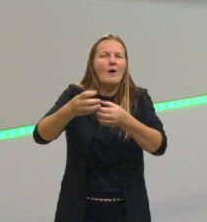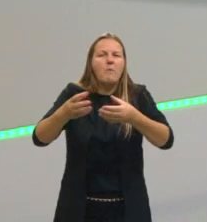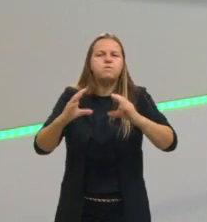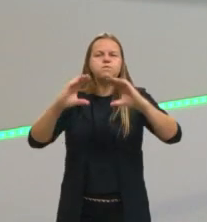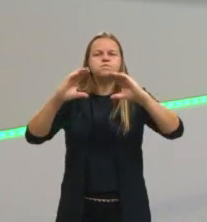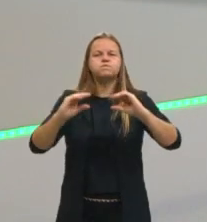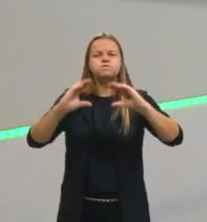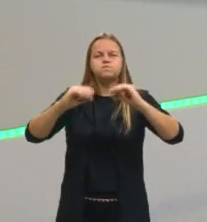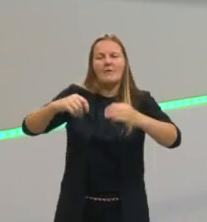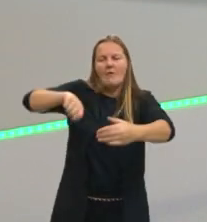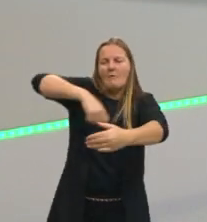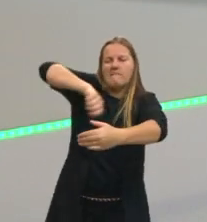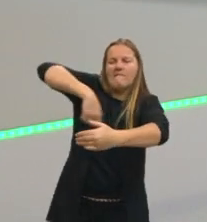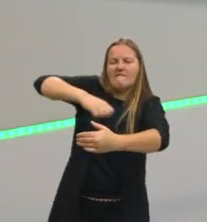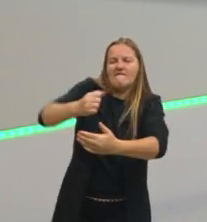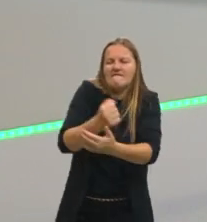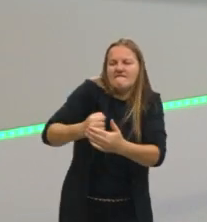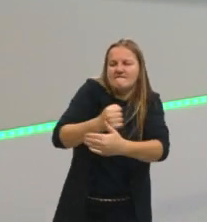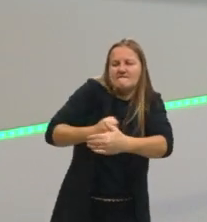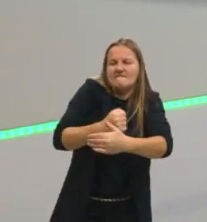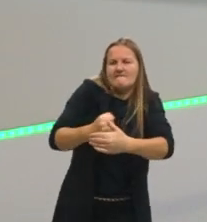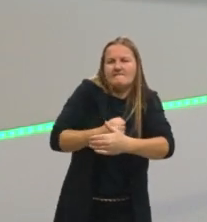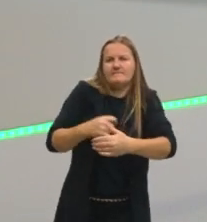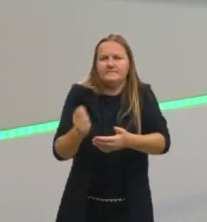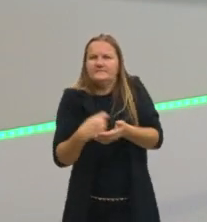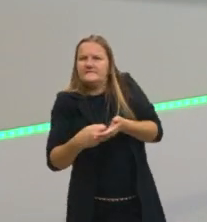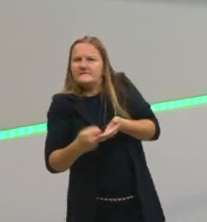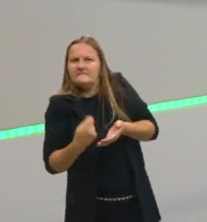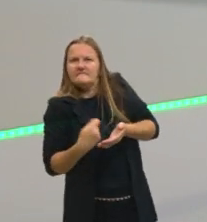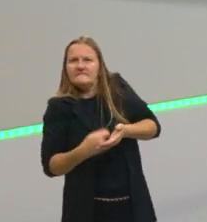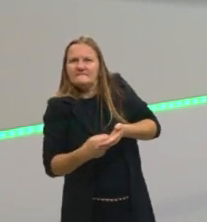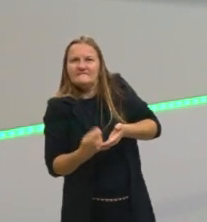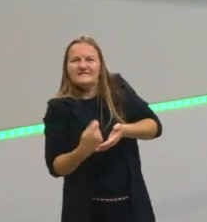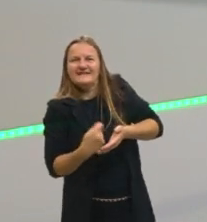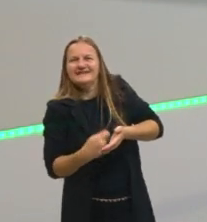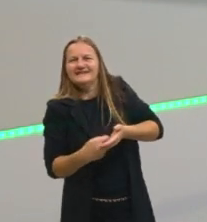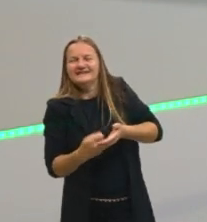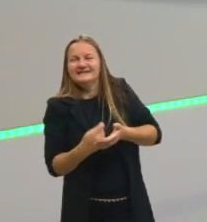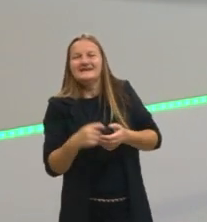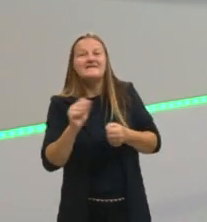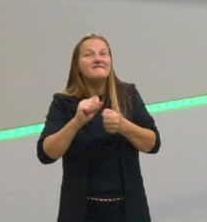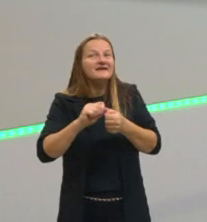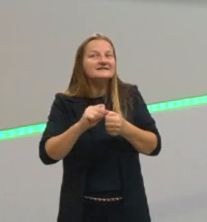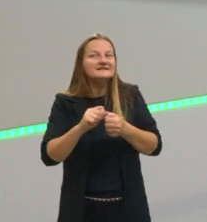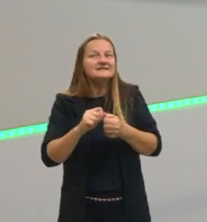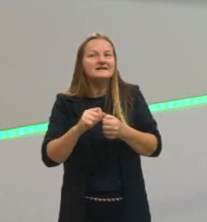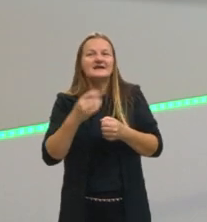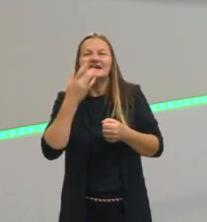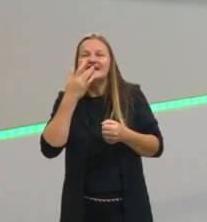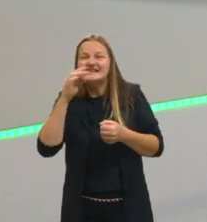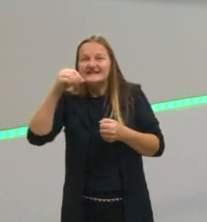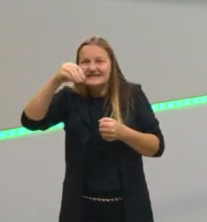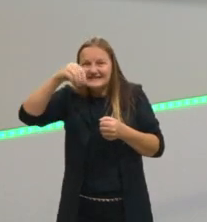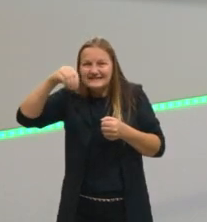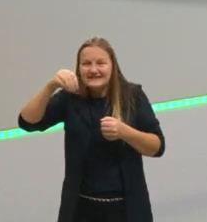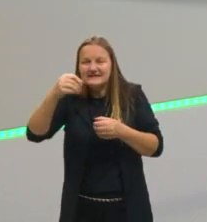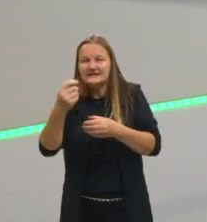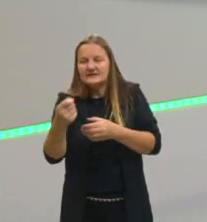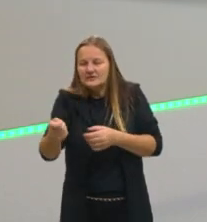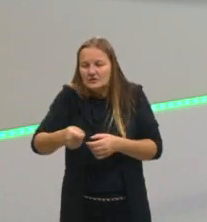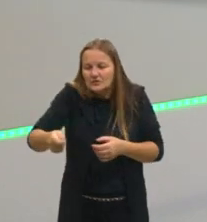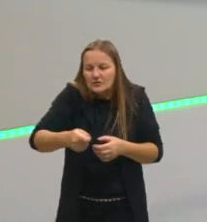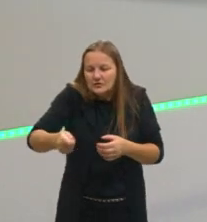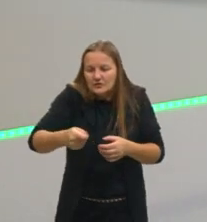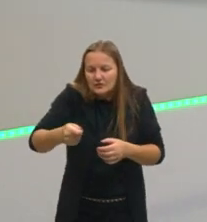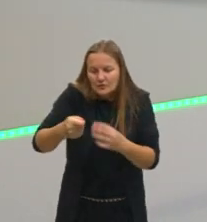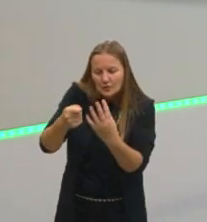ou então que fique sem aquelas bolinhas de farinha no meio do bolo, a gente peneira a farinha, né? A passa numa peneirinha e a gente não coloca